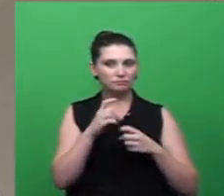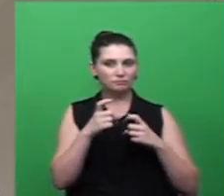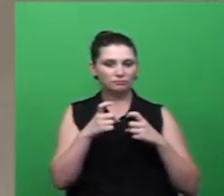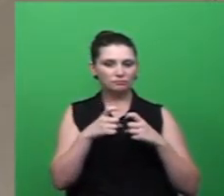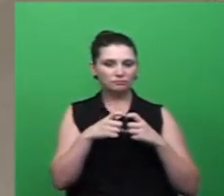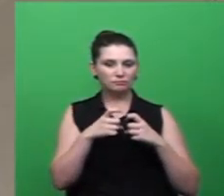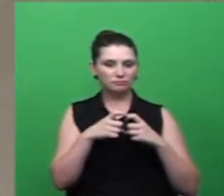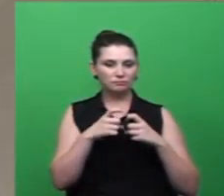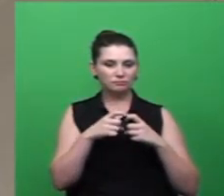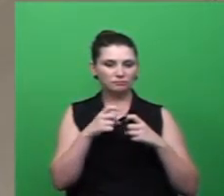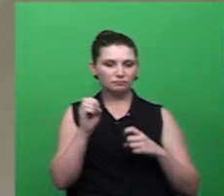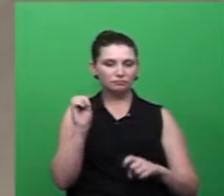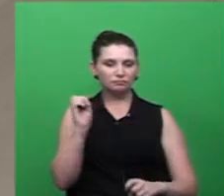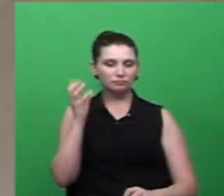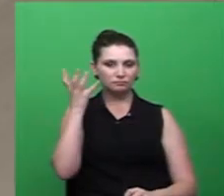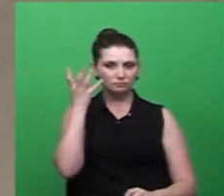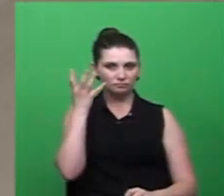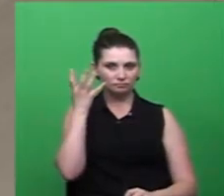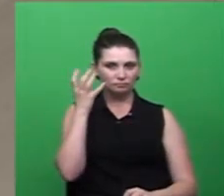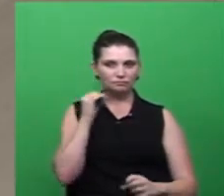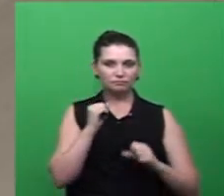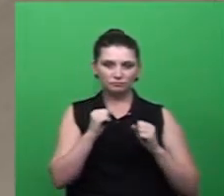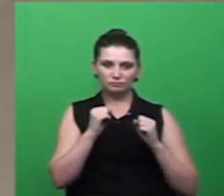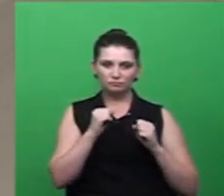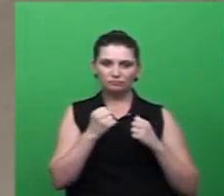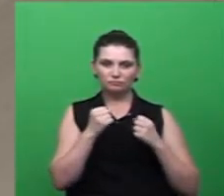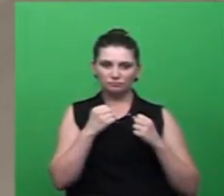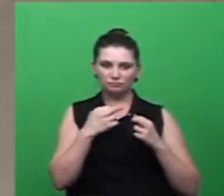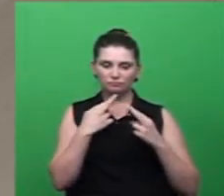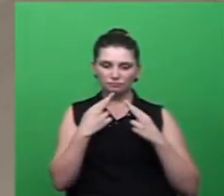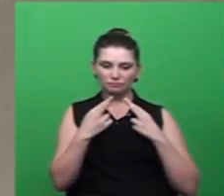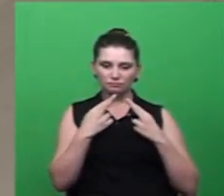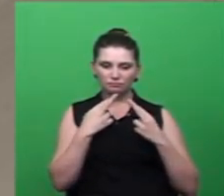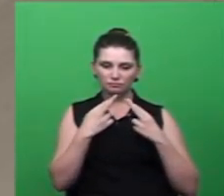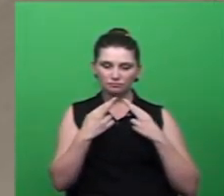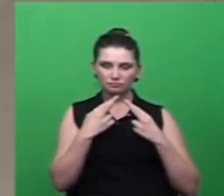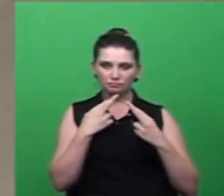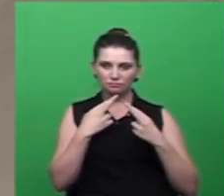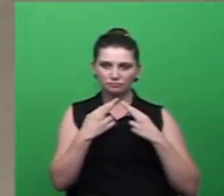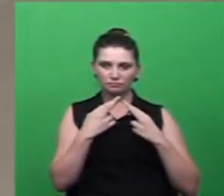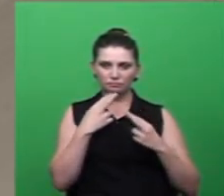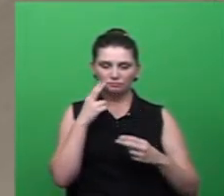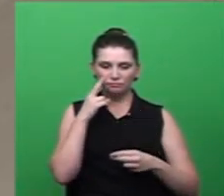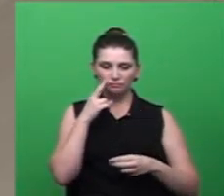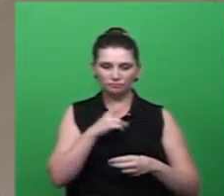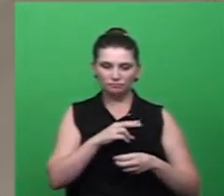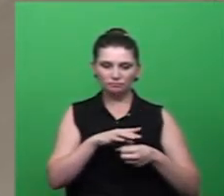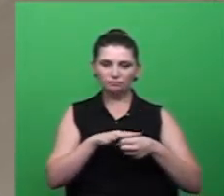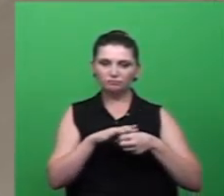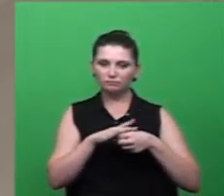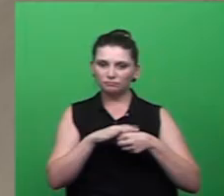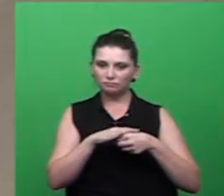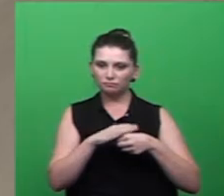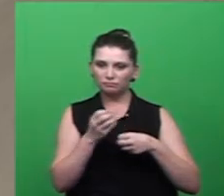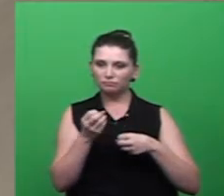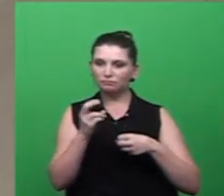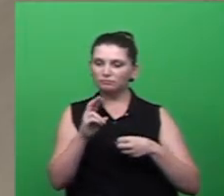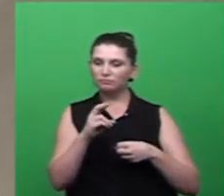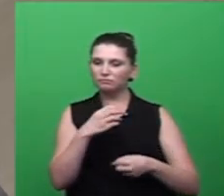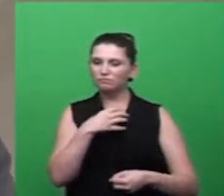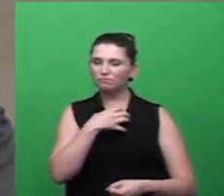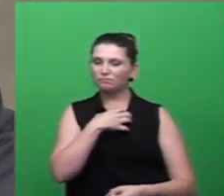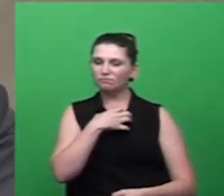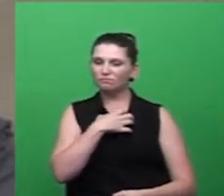possa ter relacionado o tipo de sintoma com a doença, ele já aciona a